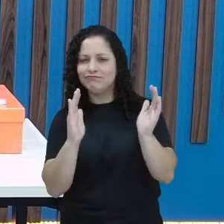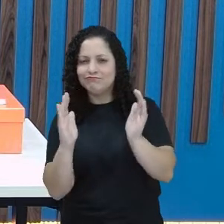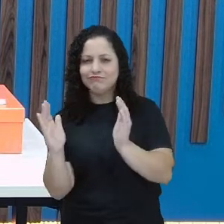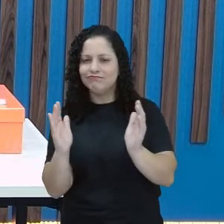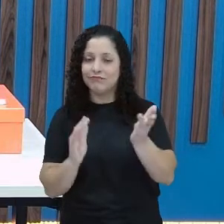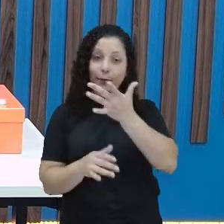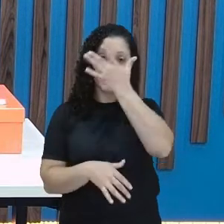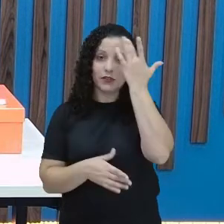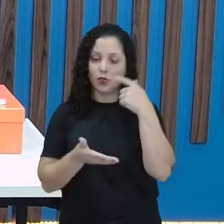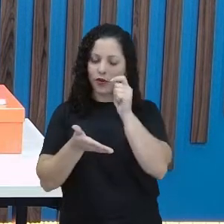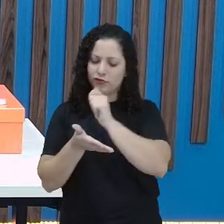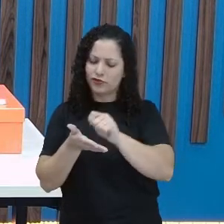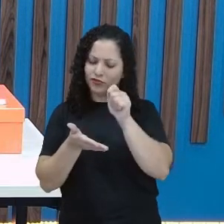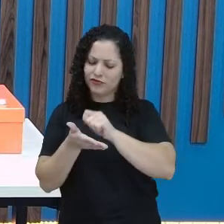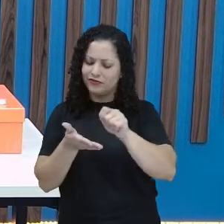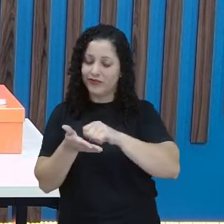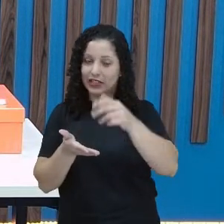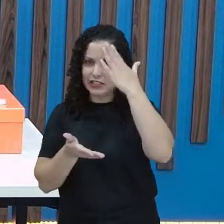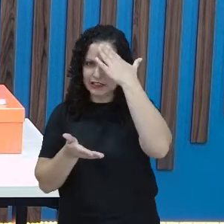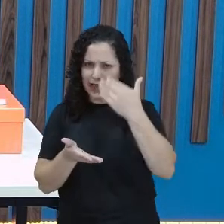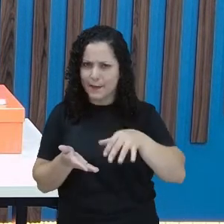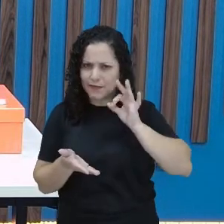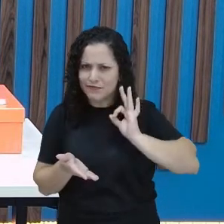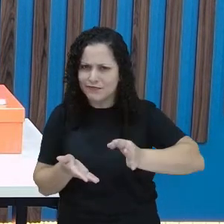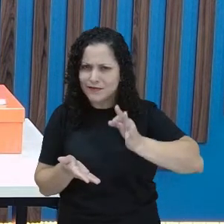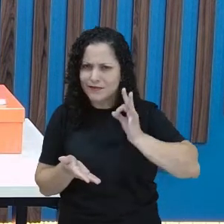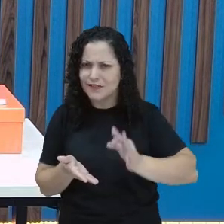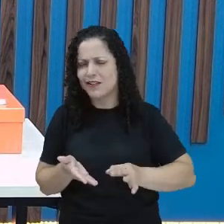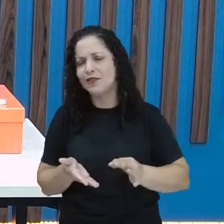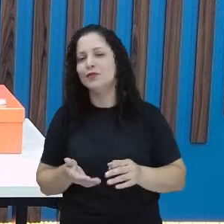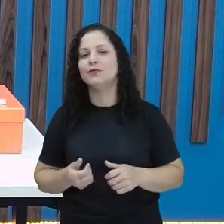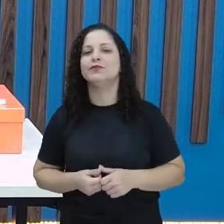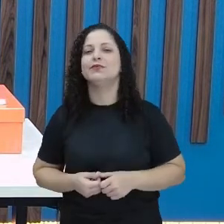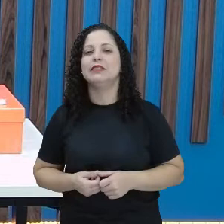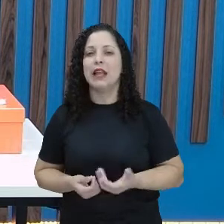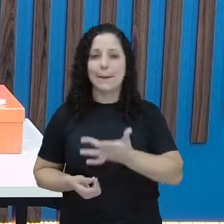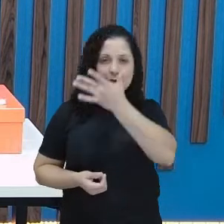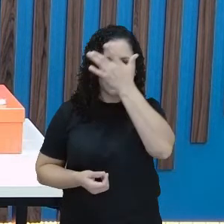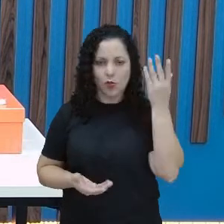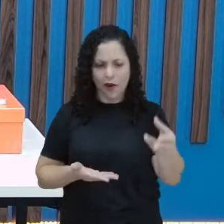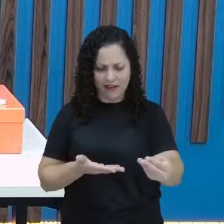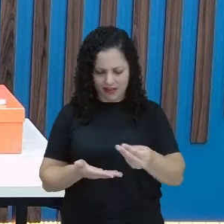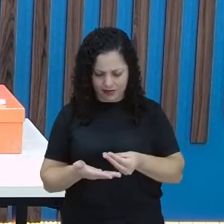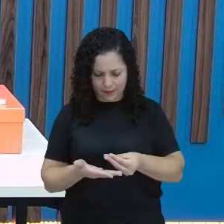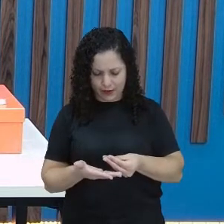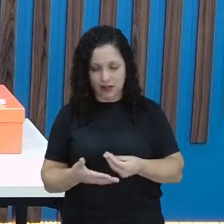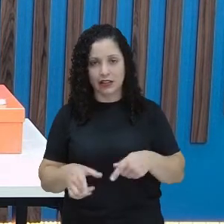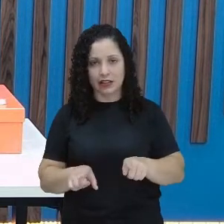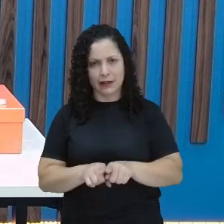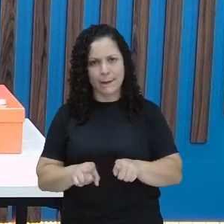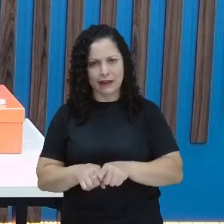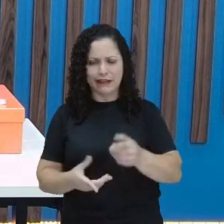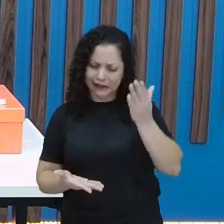escrever, ele saiba escrever corretamente e quem vai receber o bilhete também saiba, faça